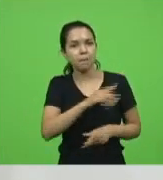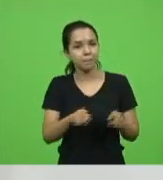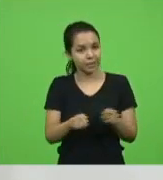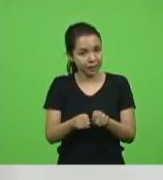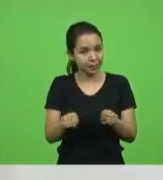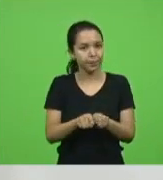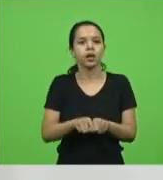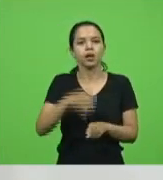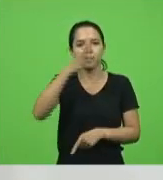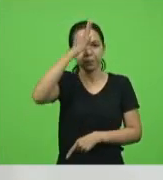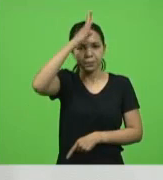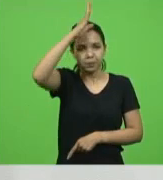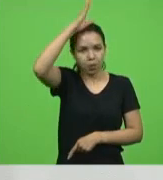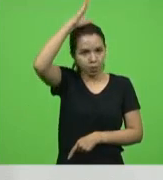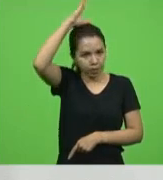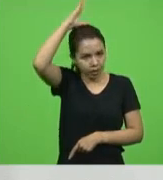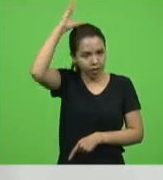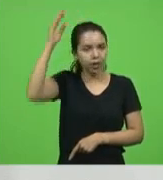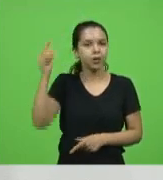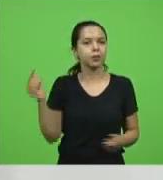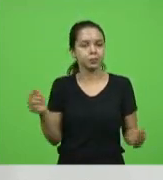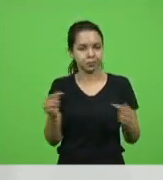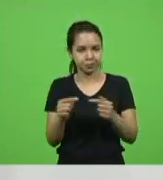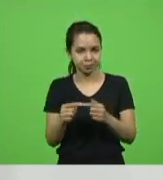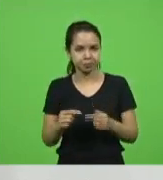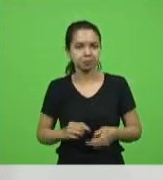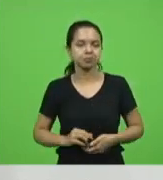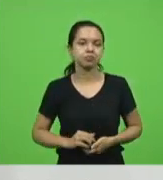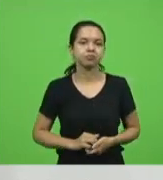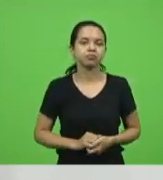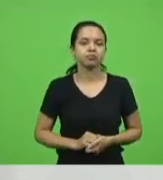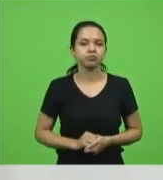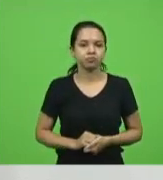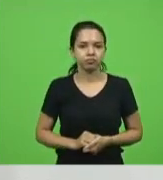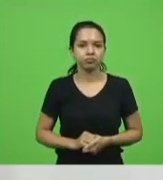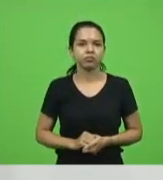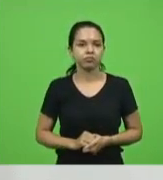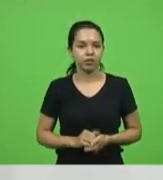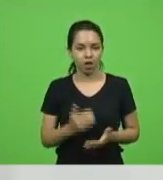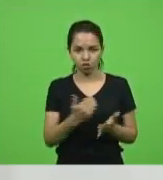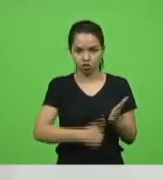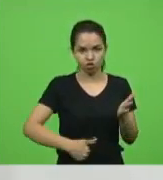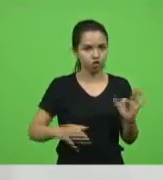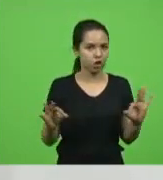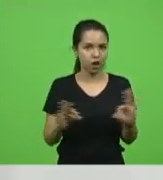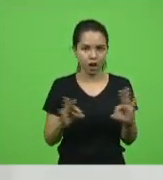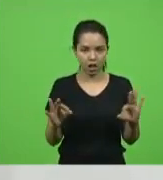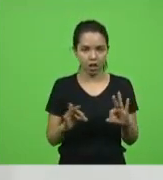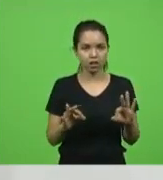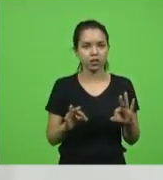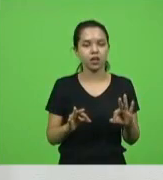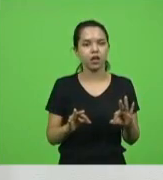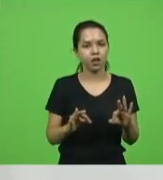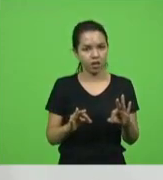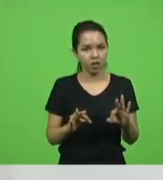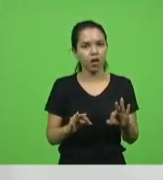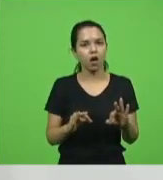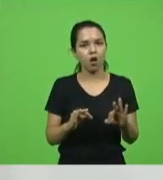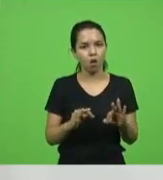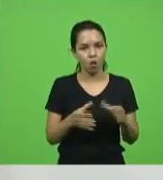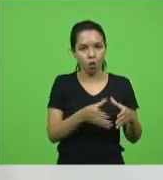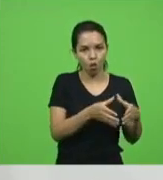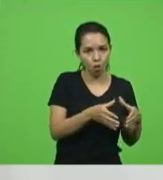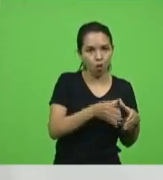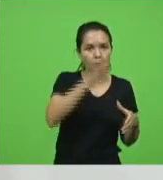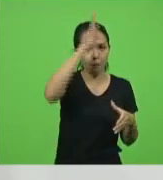nossa lista, nunca, nunca a gente tira, mas ali faço bastante referência àquele grupo